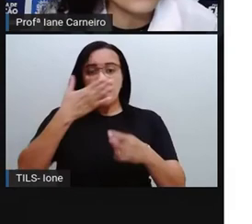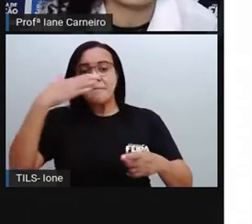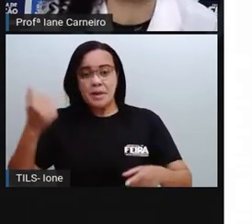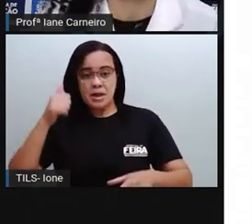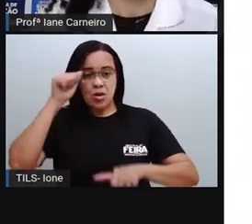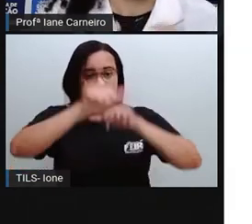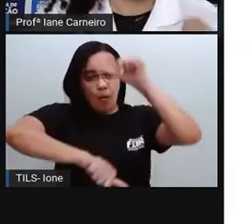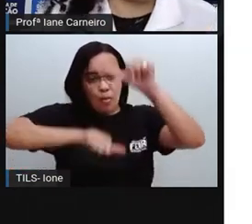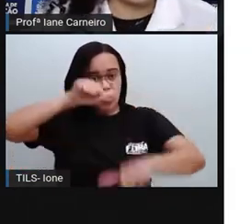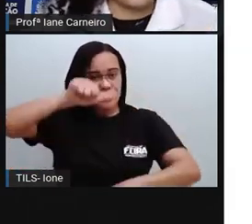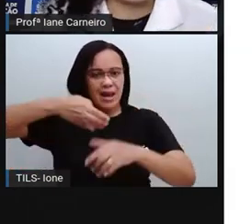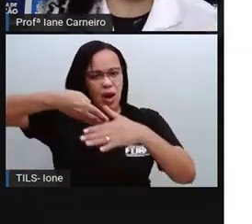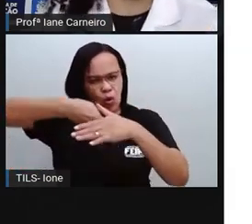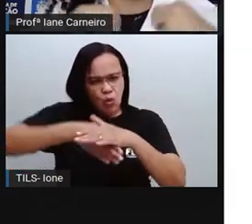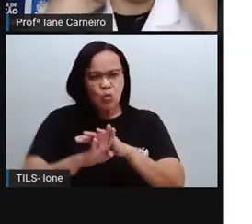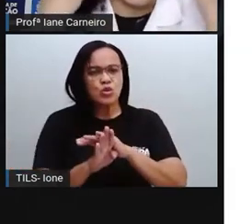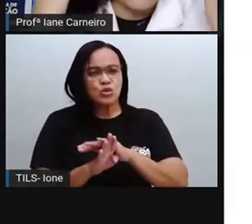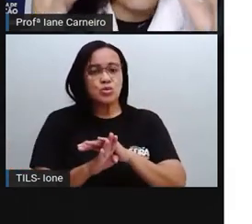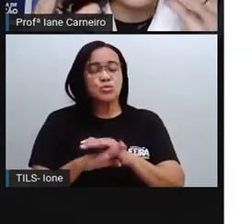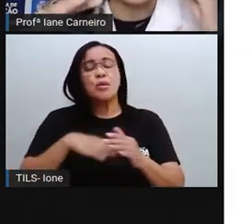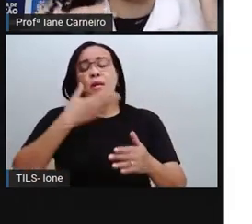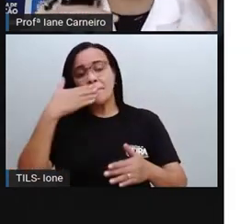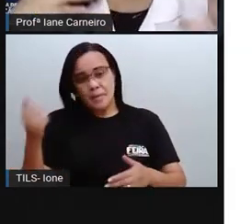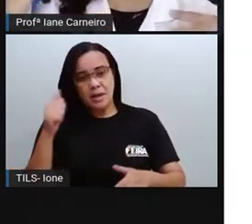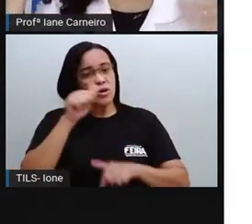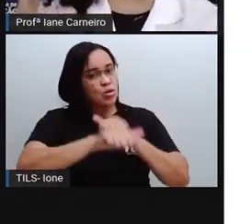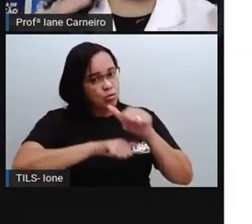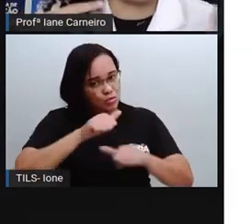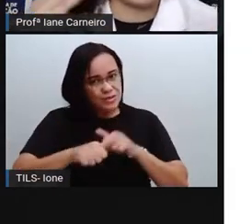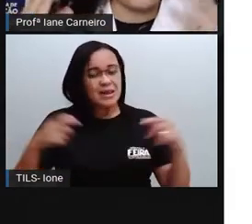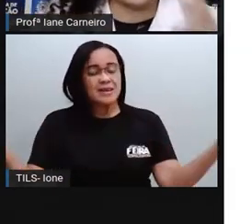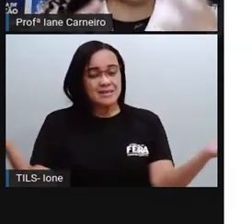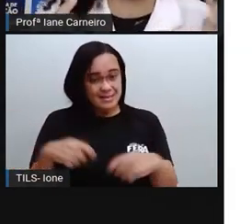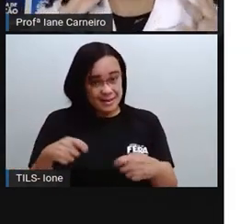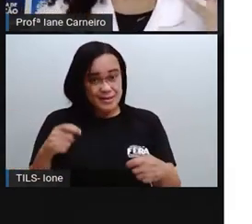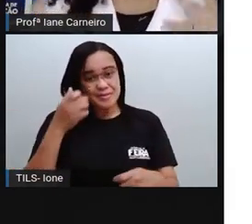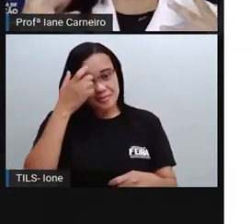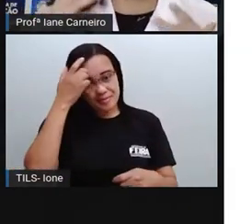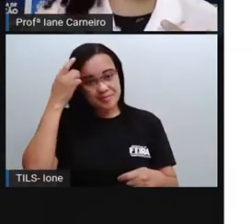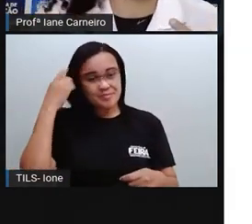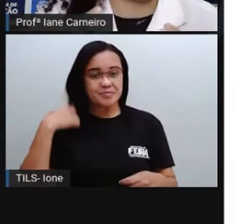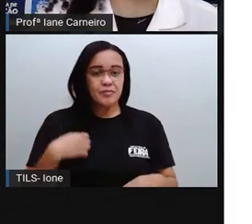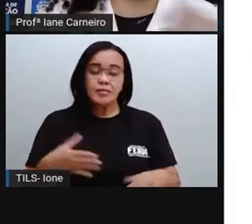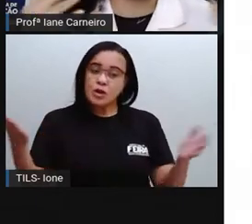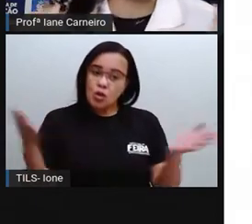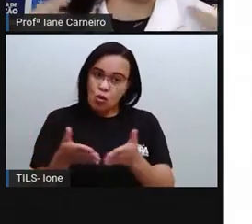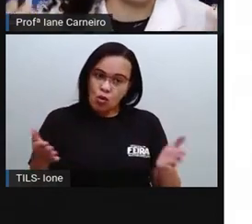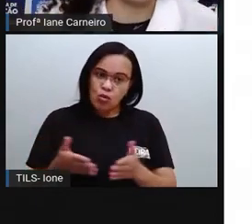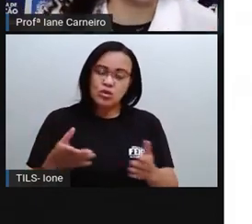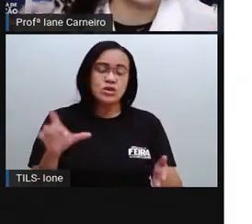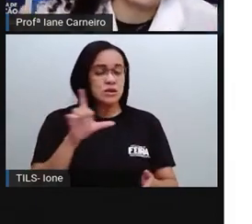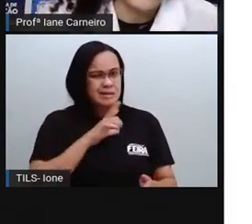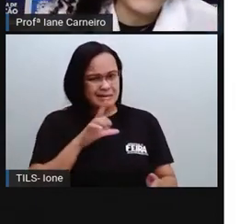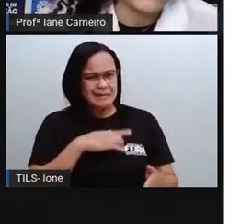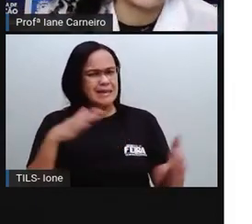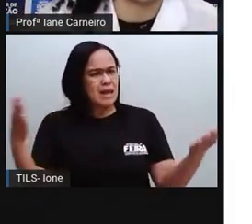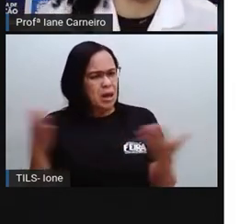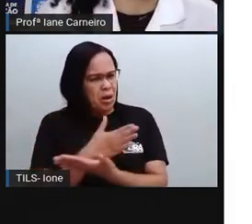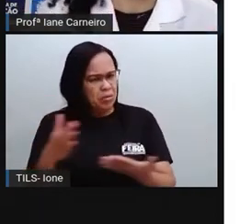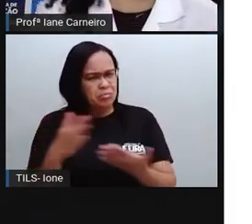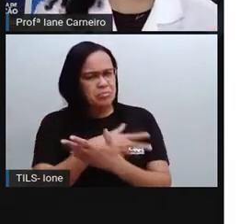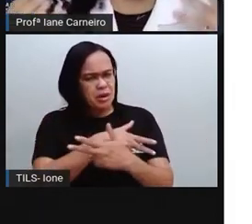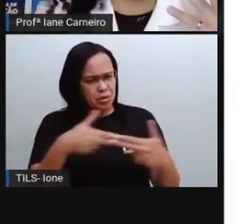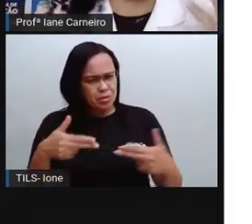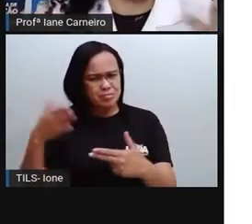uma mudança. Hoje em dia, a gente ainda está com algumas atitudes do passado, antigamente era muito mais difícil.